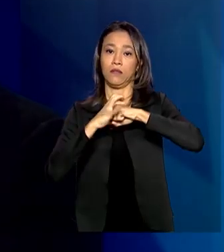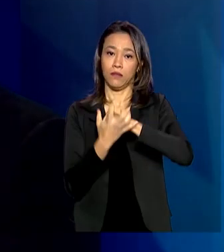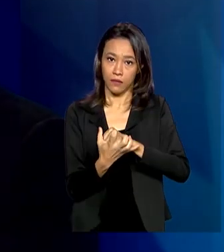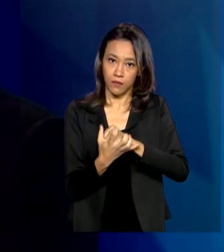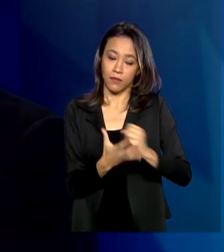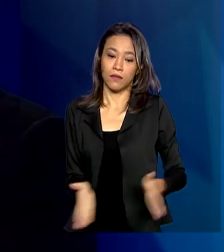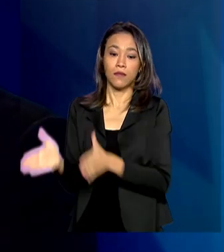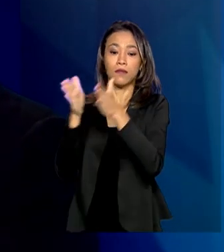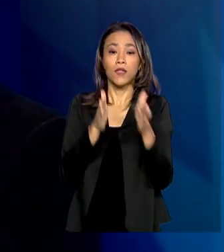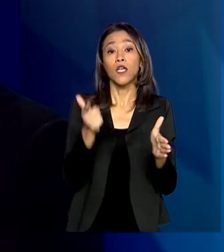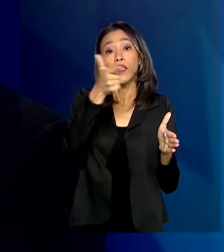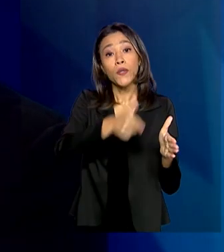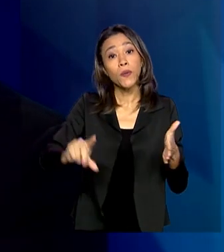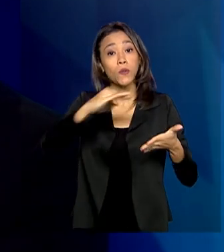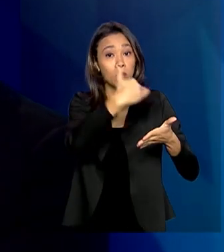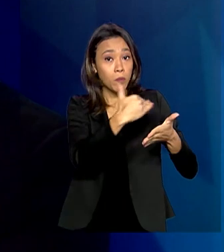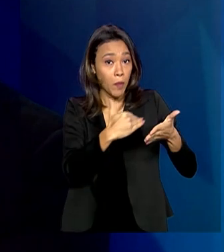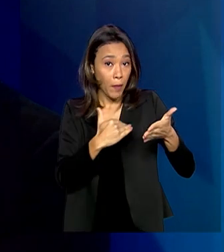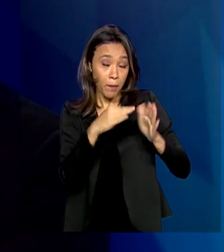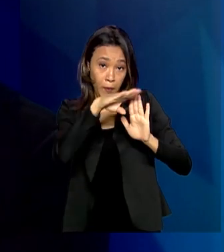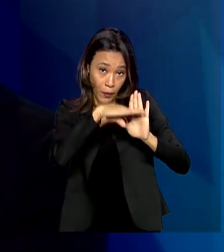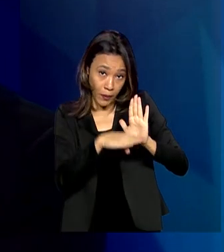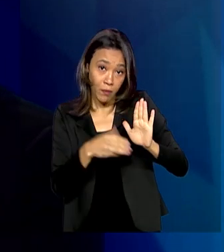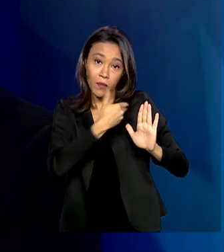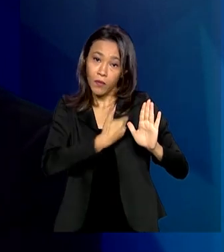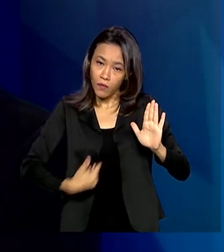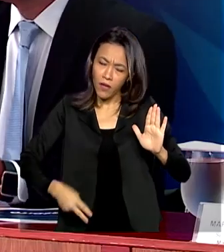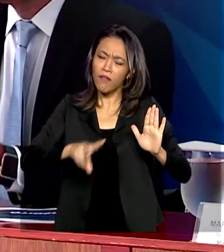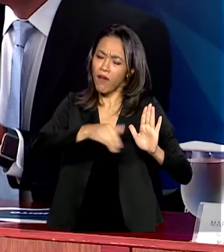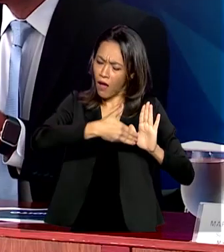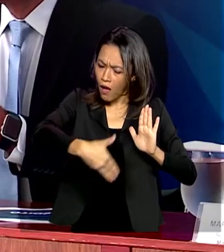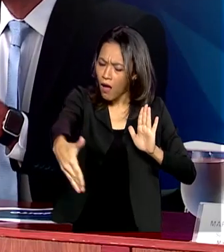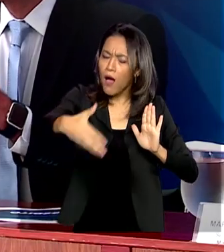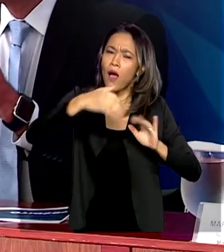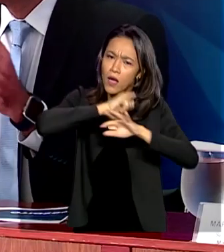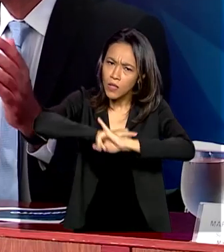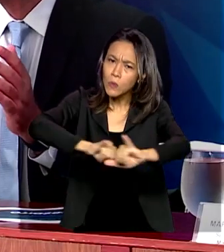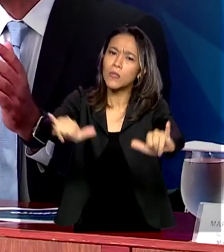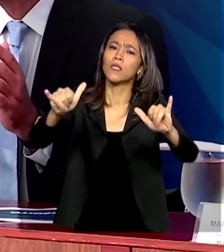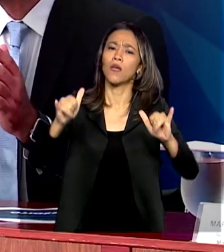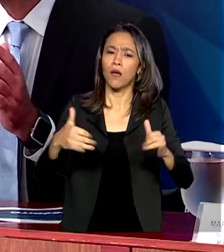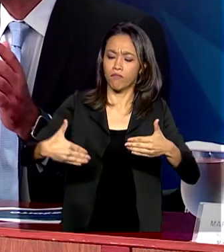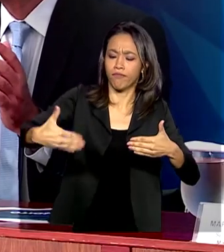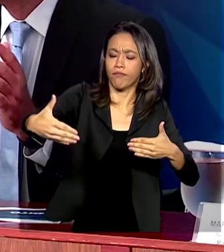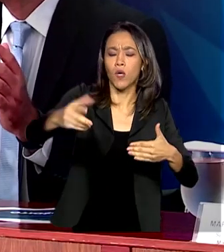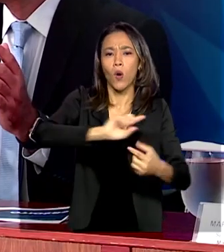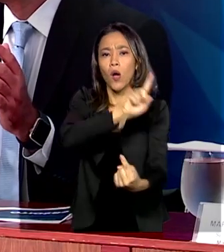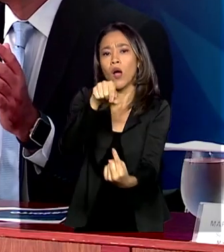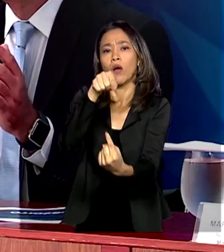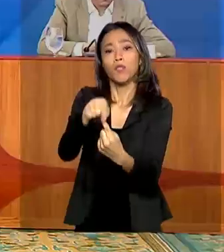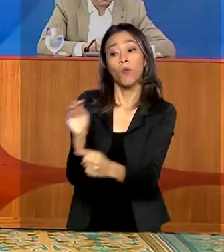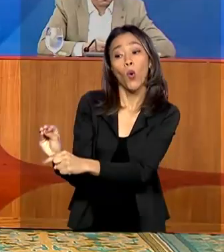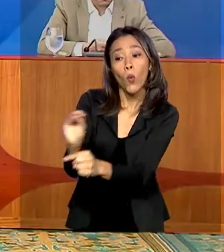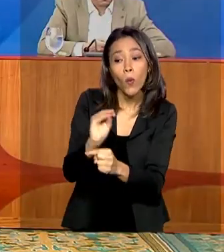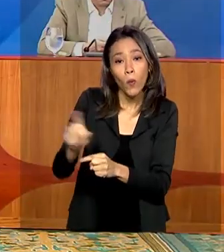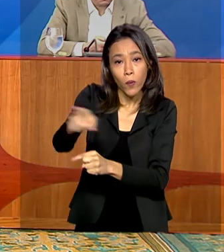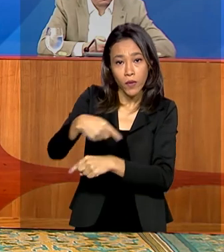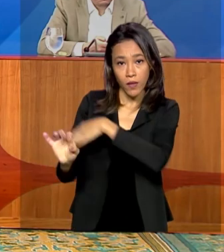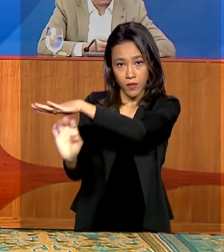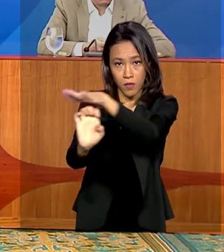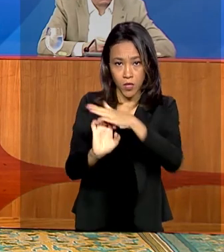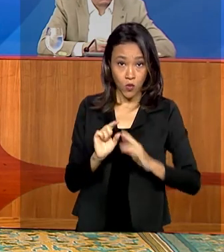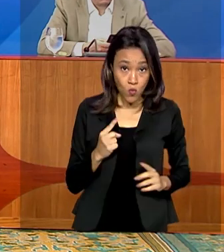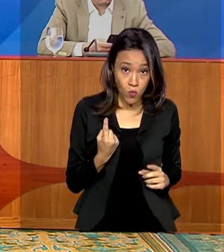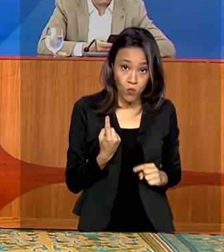E outros programas devem ser anunciados pelo Ministério da Economia nos próximos dias para proteger as empresas. Um deles